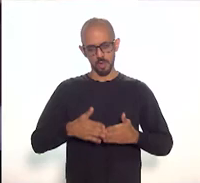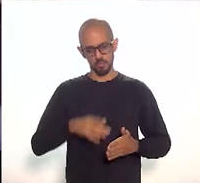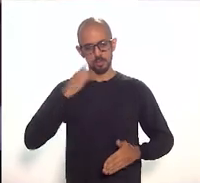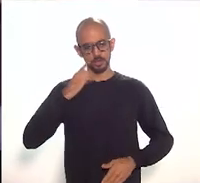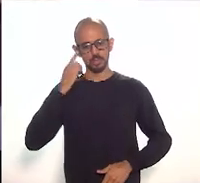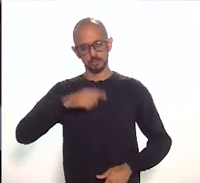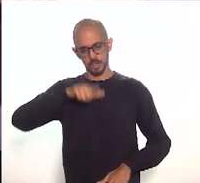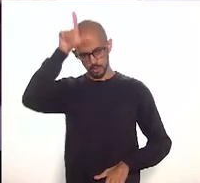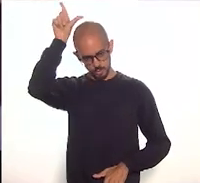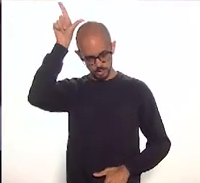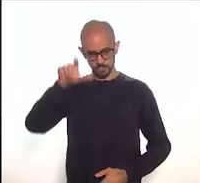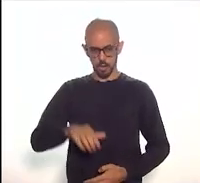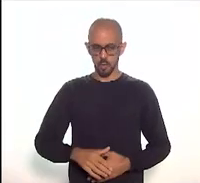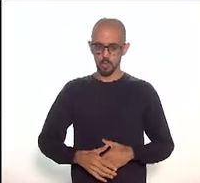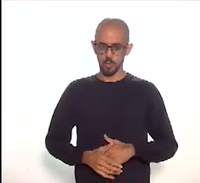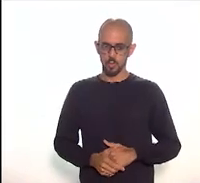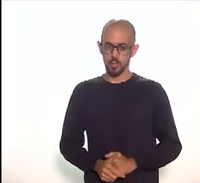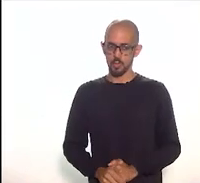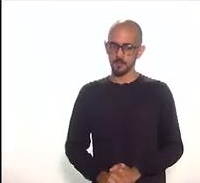Rocha.